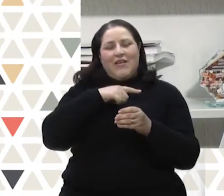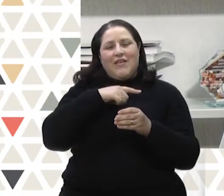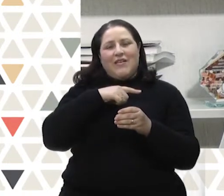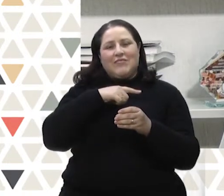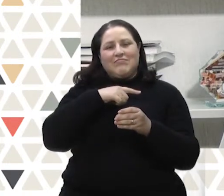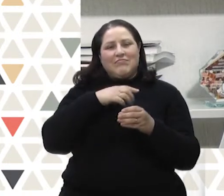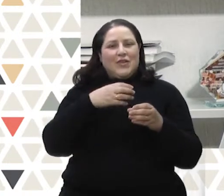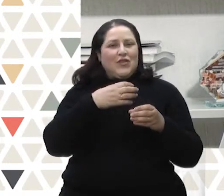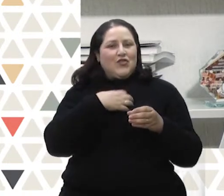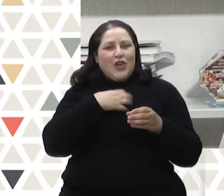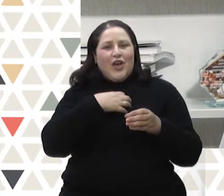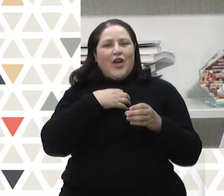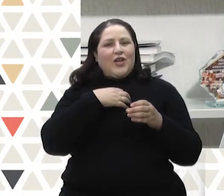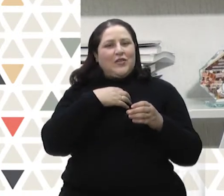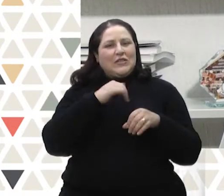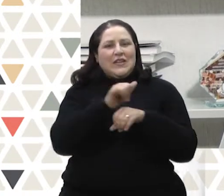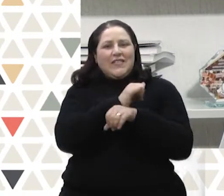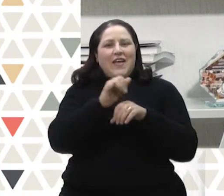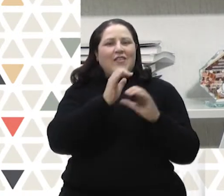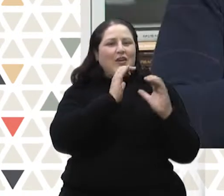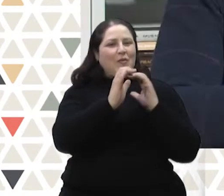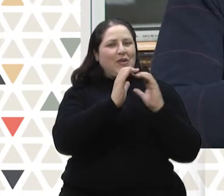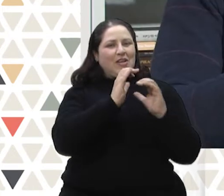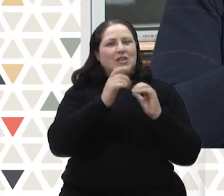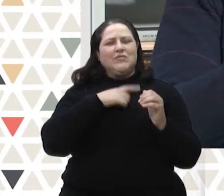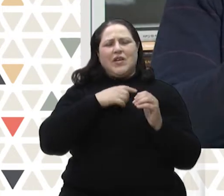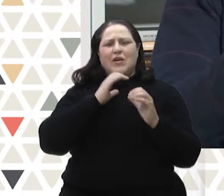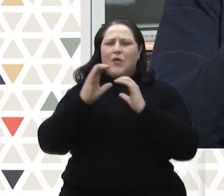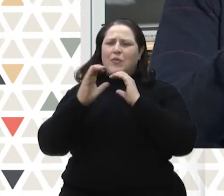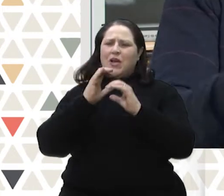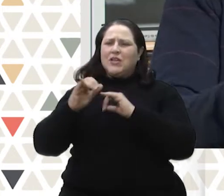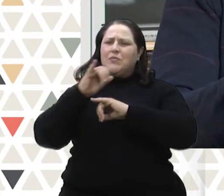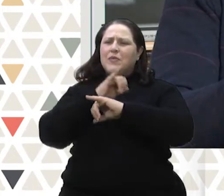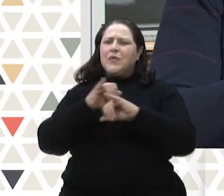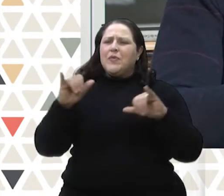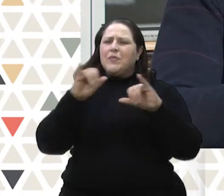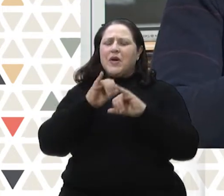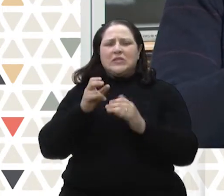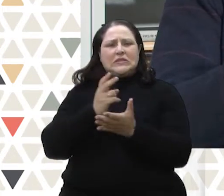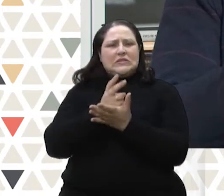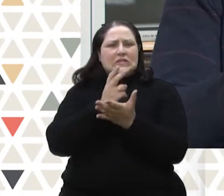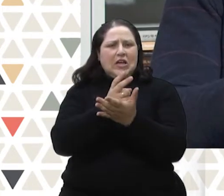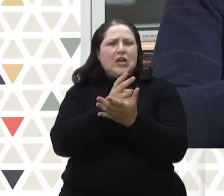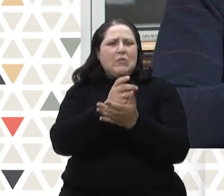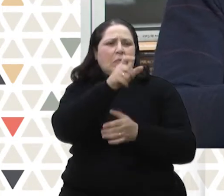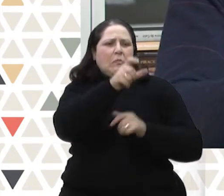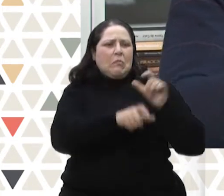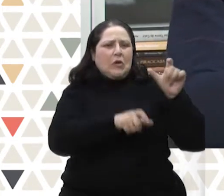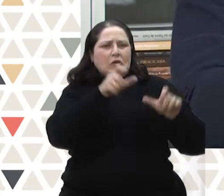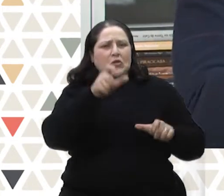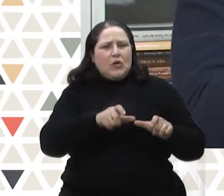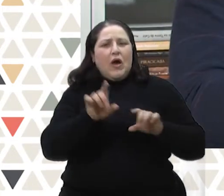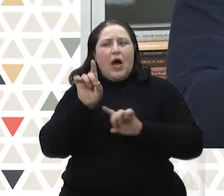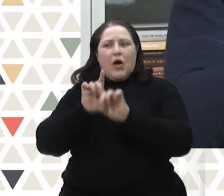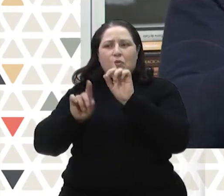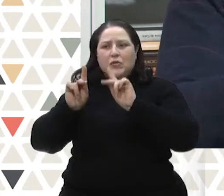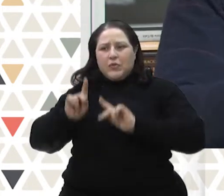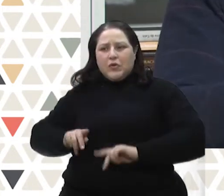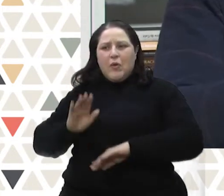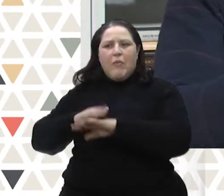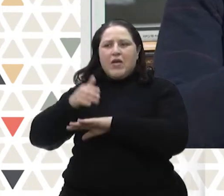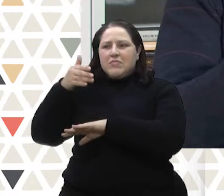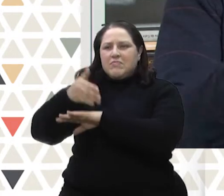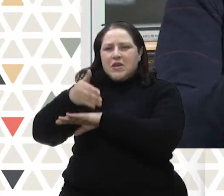existir uma determinada forma de comunicação. Existe uma comunicação constante sobre quem é quem, pelo menos sobre determinadas figuras